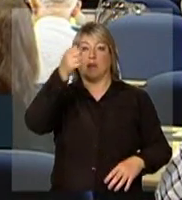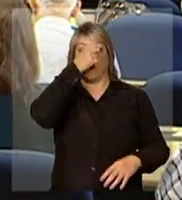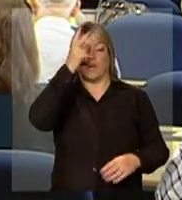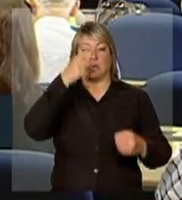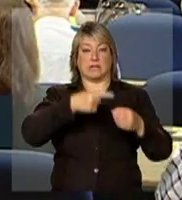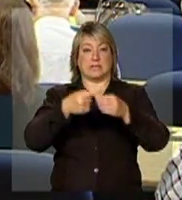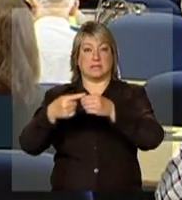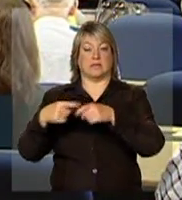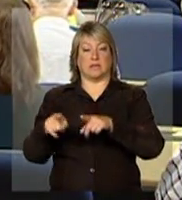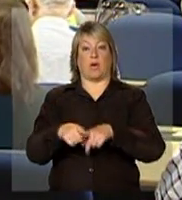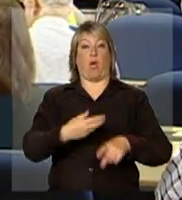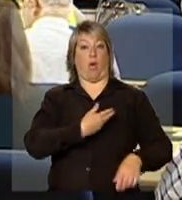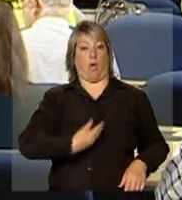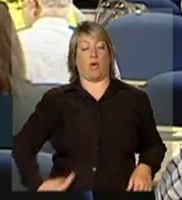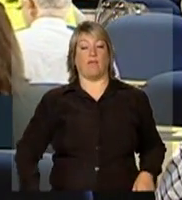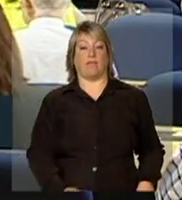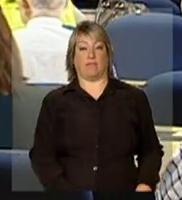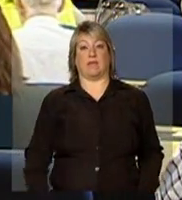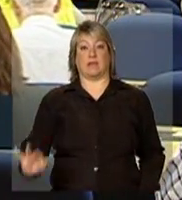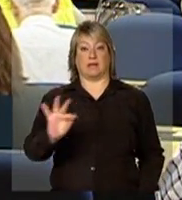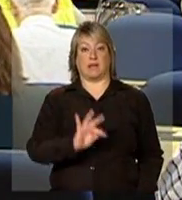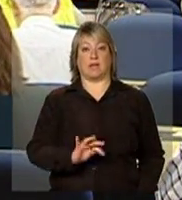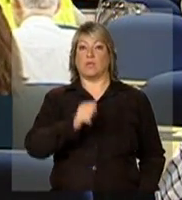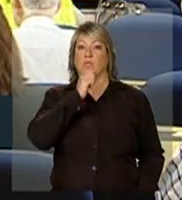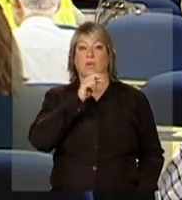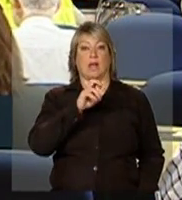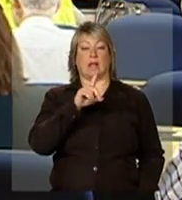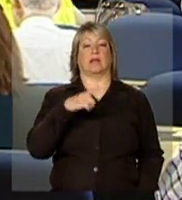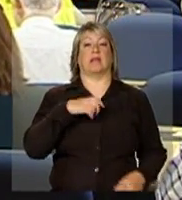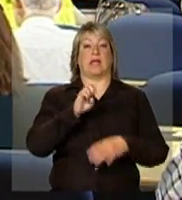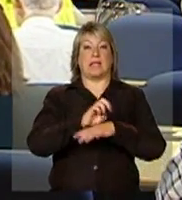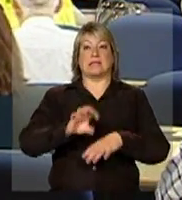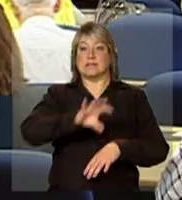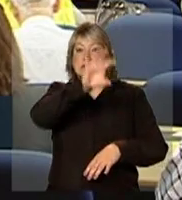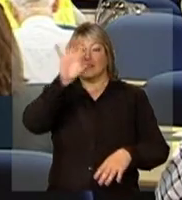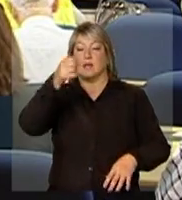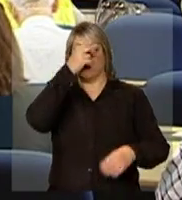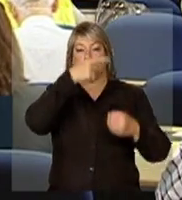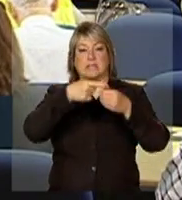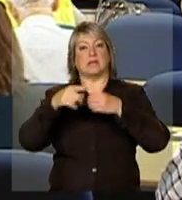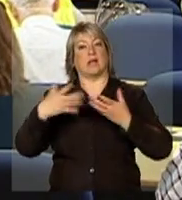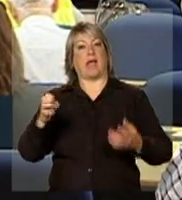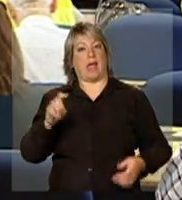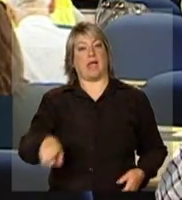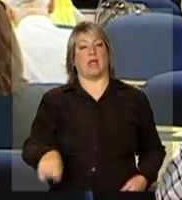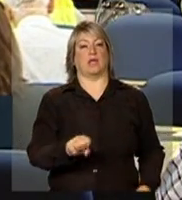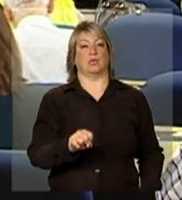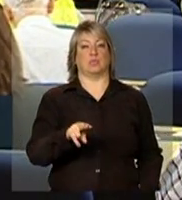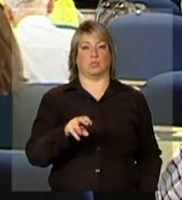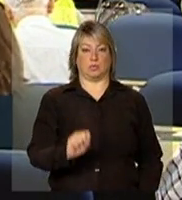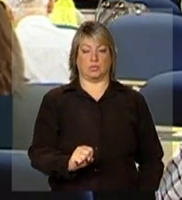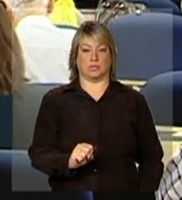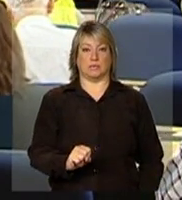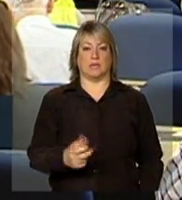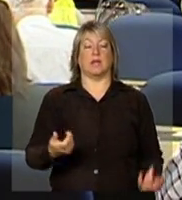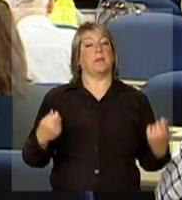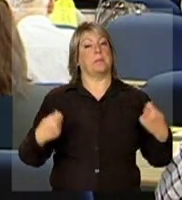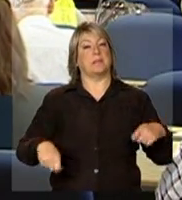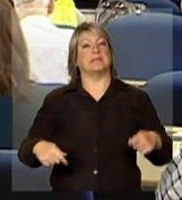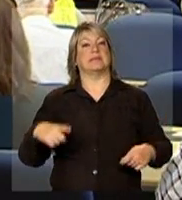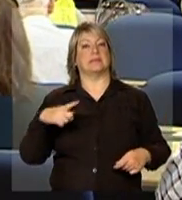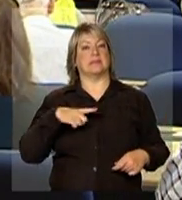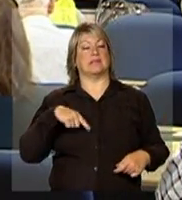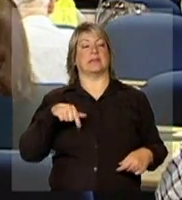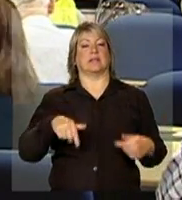o governo federal não dispõe de rede, estados e municípios é o SUS. Então, nós temos que ter esse processo